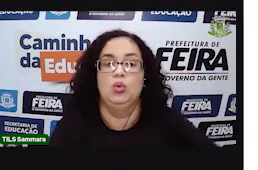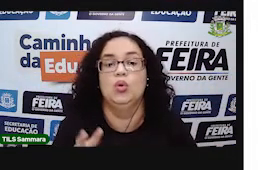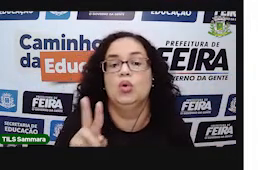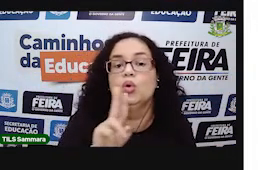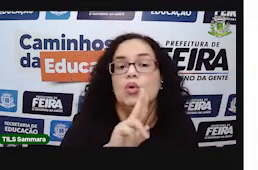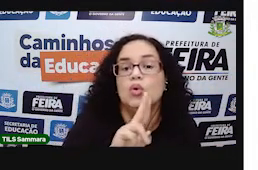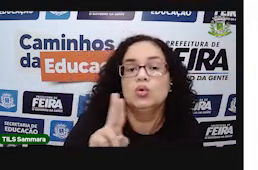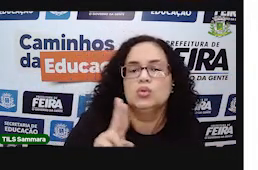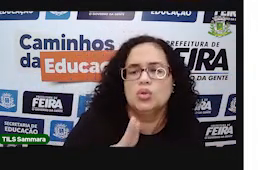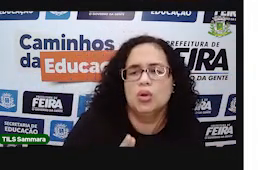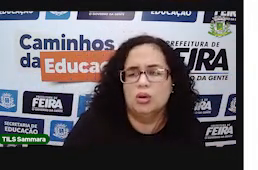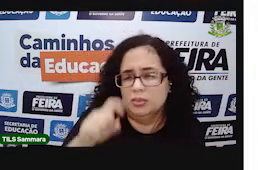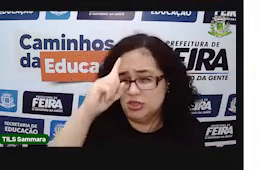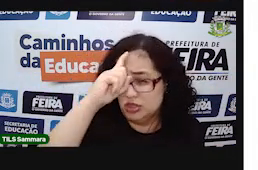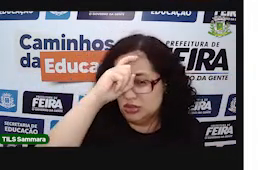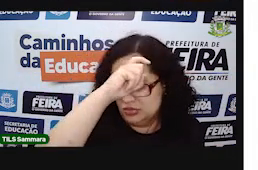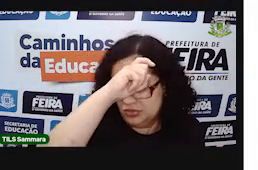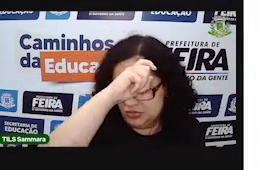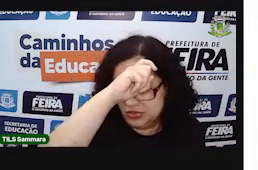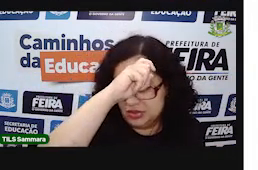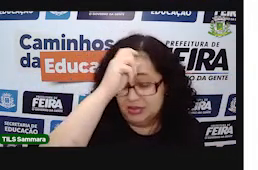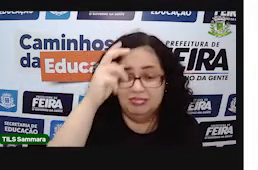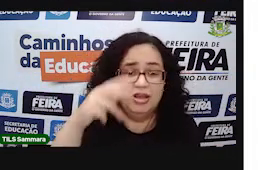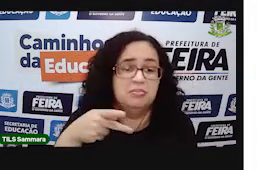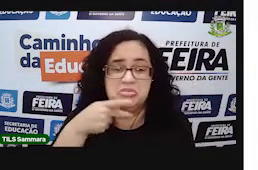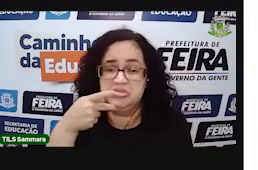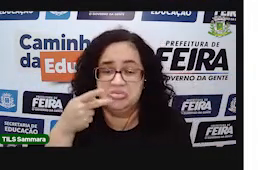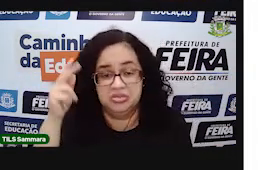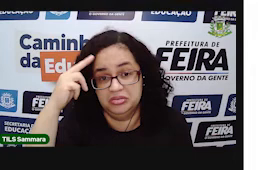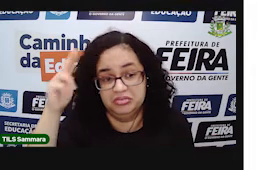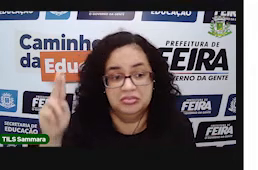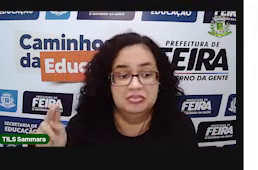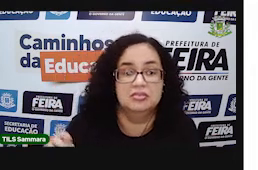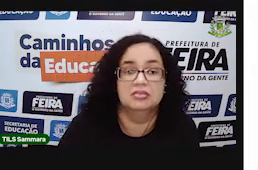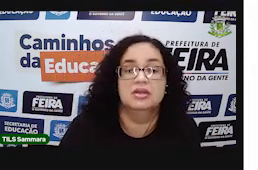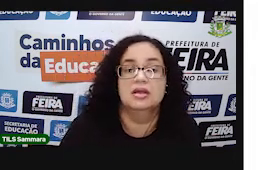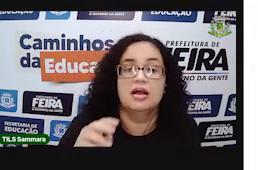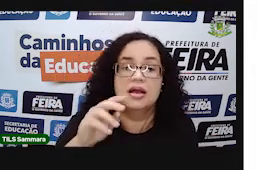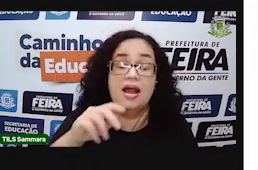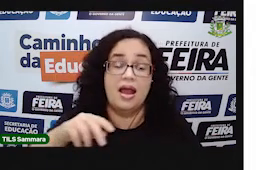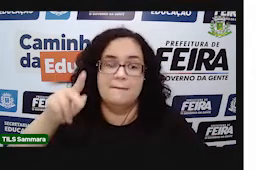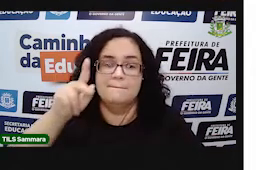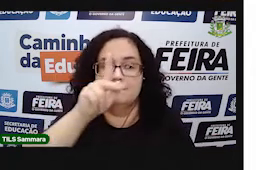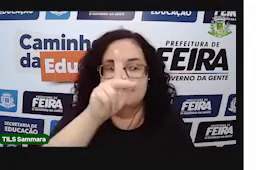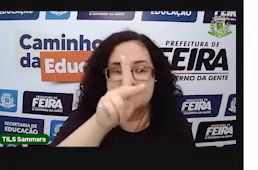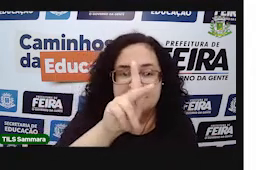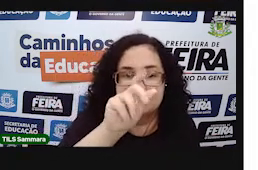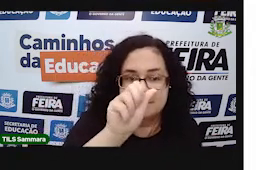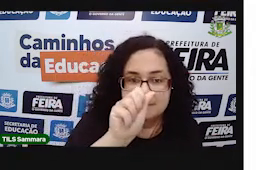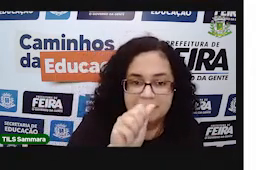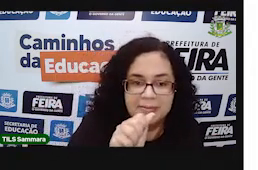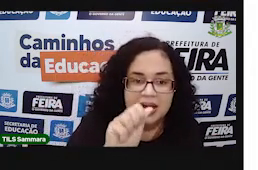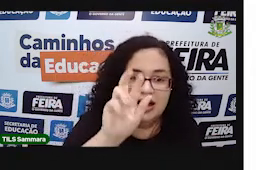conhecemos com um nome até um pouco difícil de pronunciar. Algumas pessoas não conseguem. É o